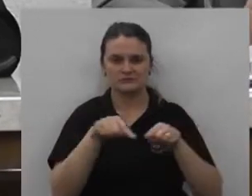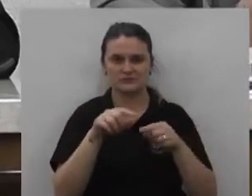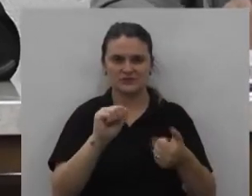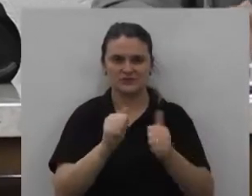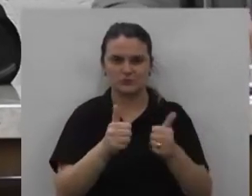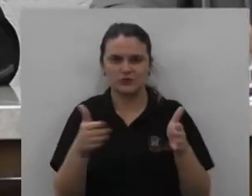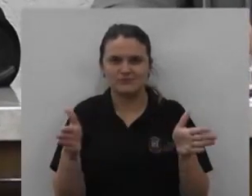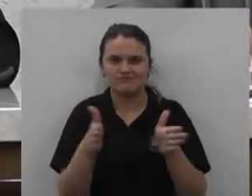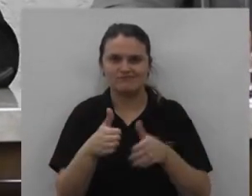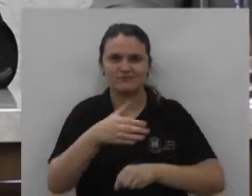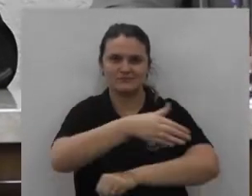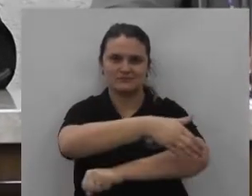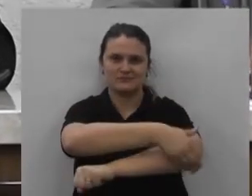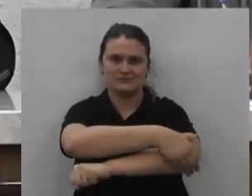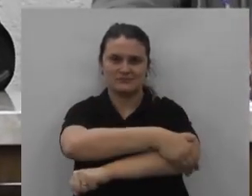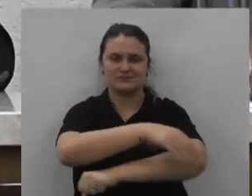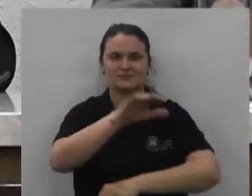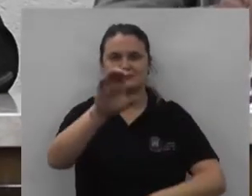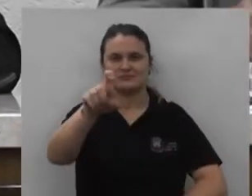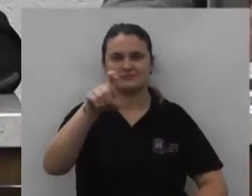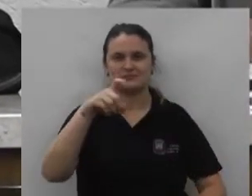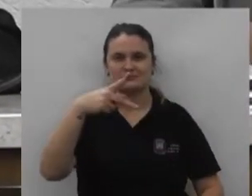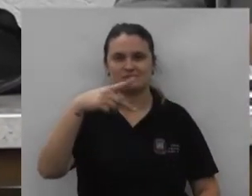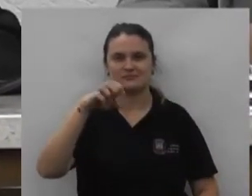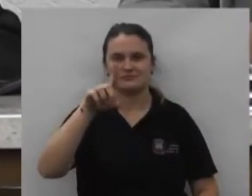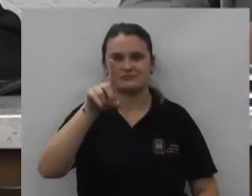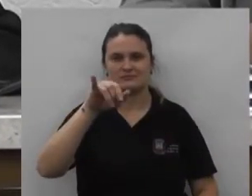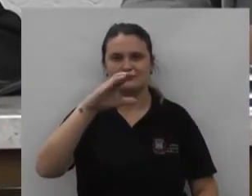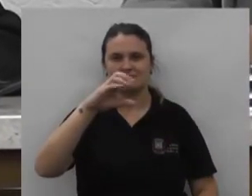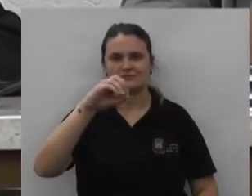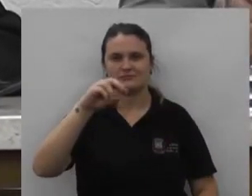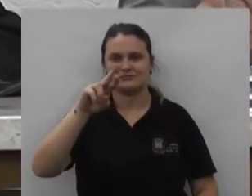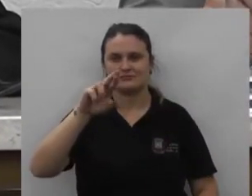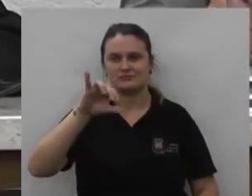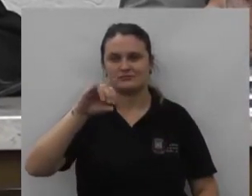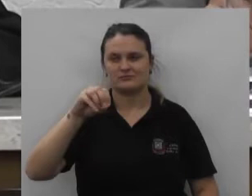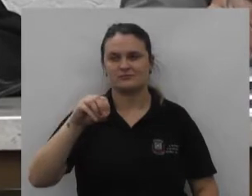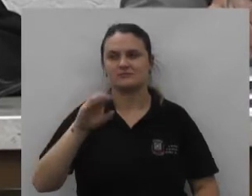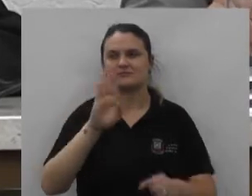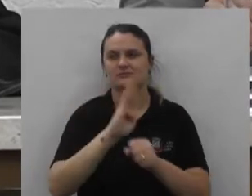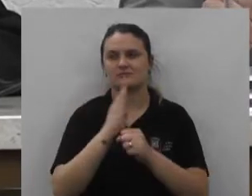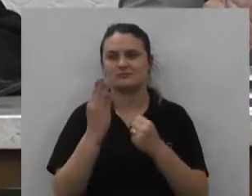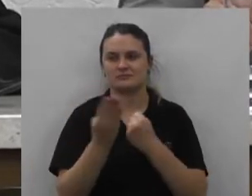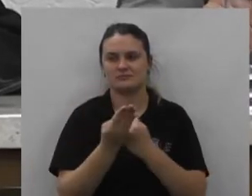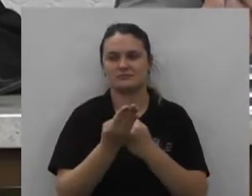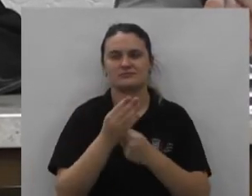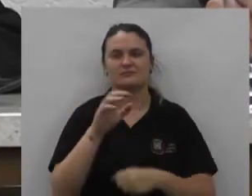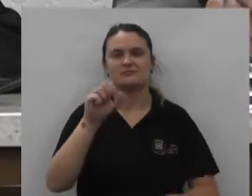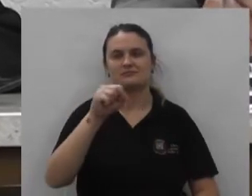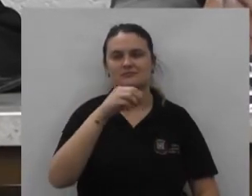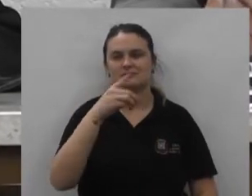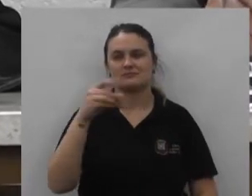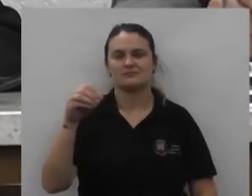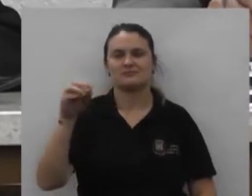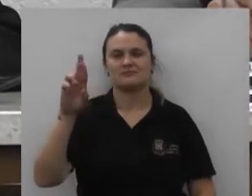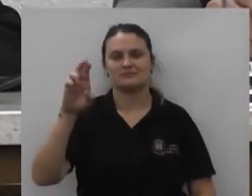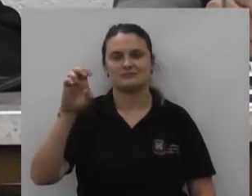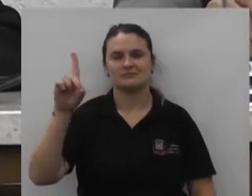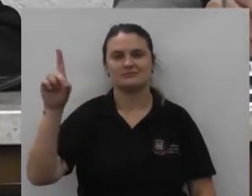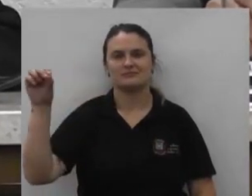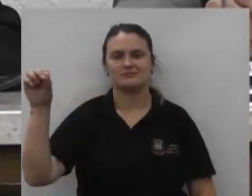localizada na praça expedicionários situada no bairro São Bernardo na cidade de Neon da Vitória com o nome de